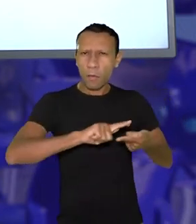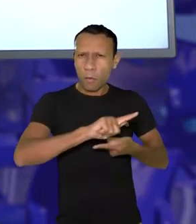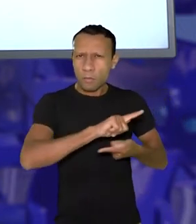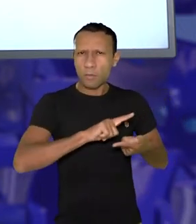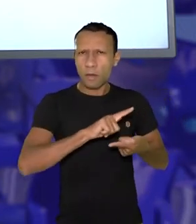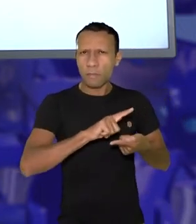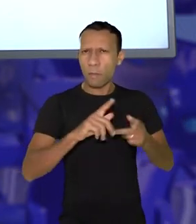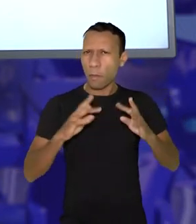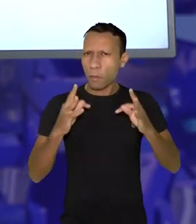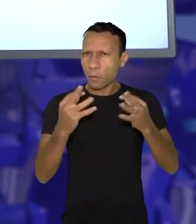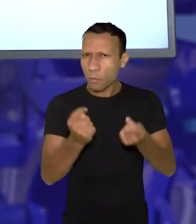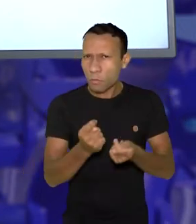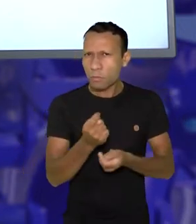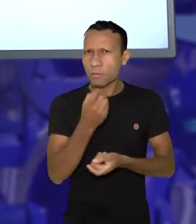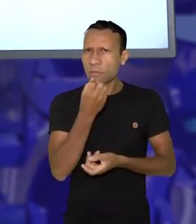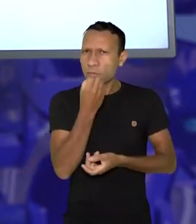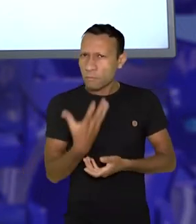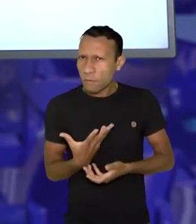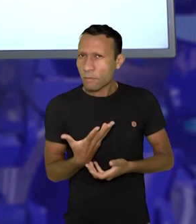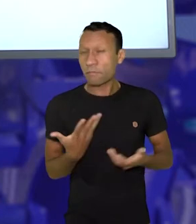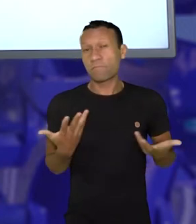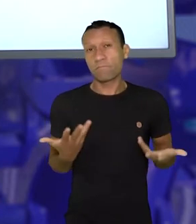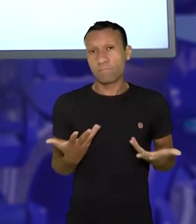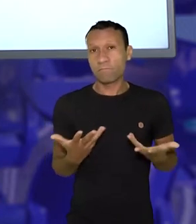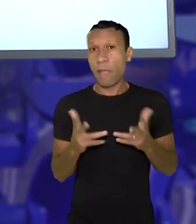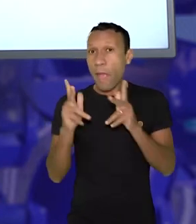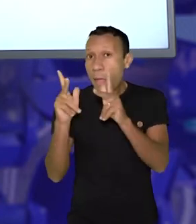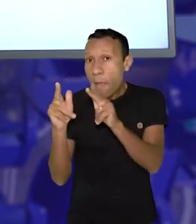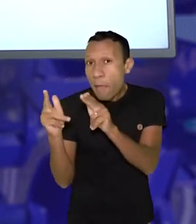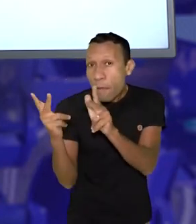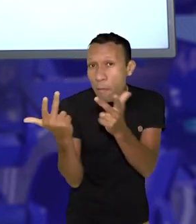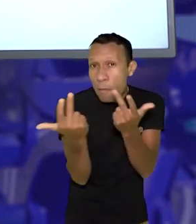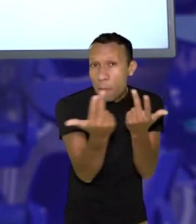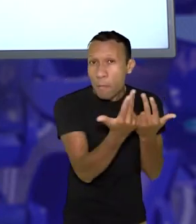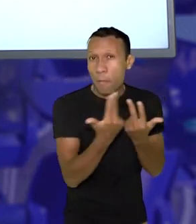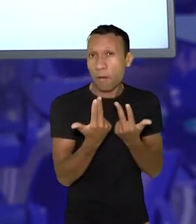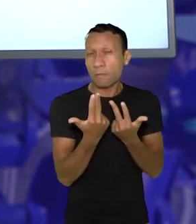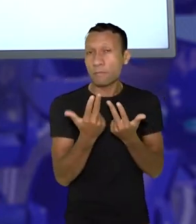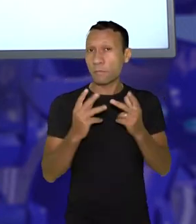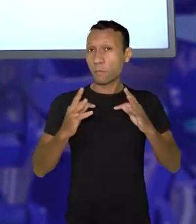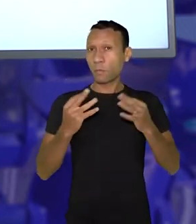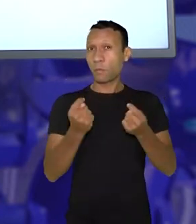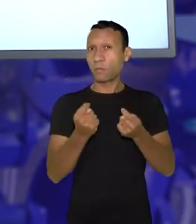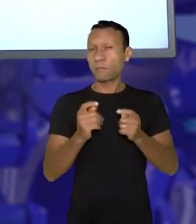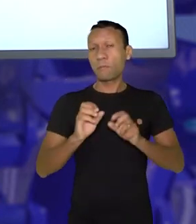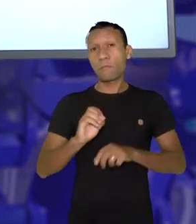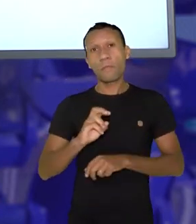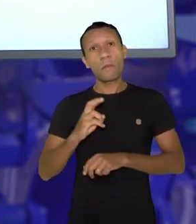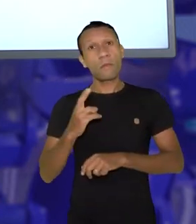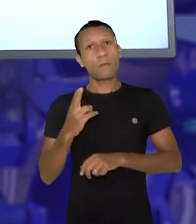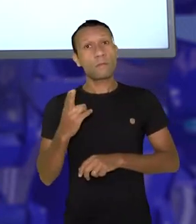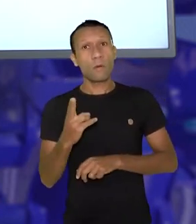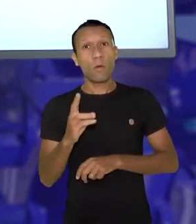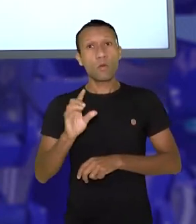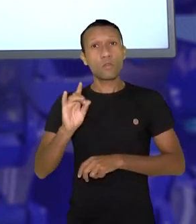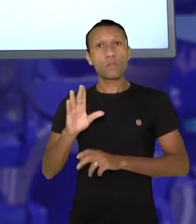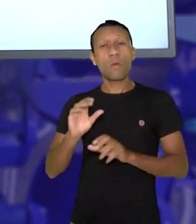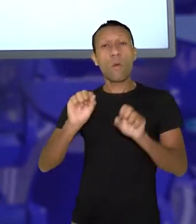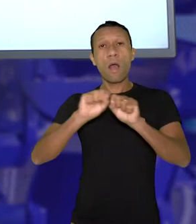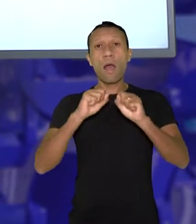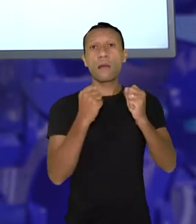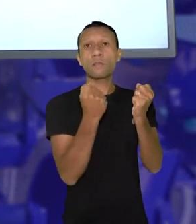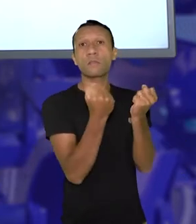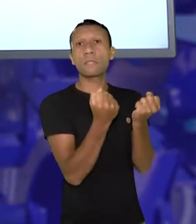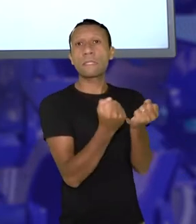ela serve para todo mundo? Ela chega de maneira igual a todo mundo? Ou ela atinge parte da